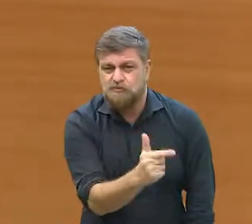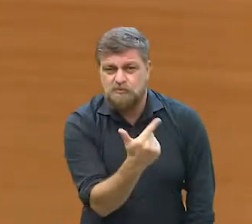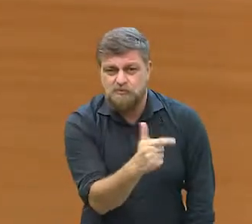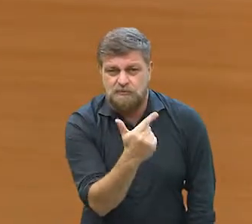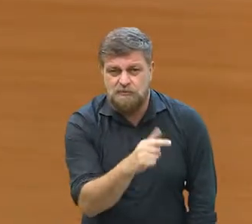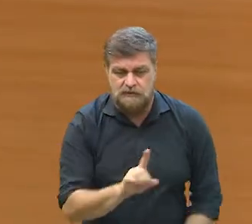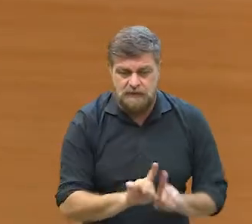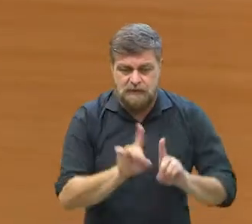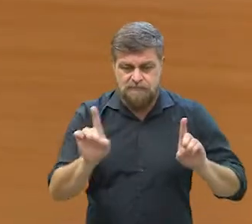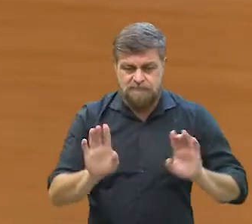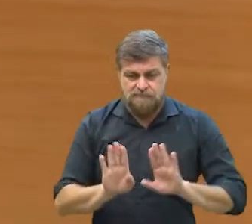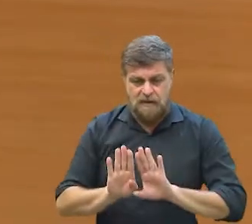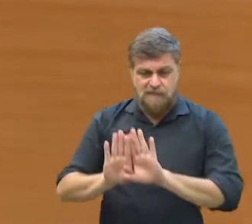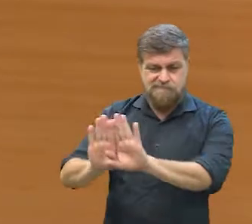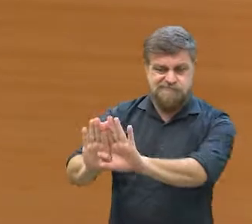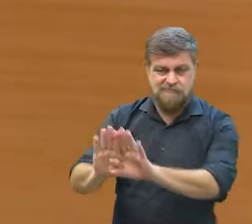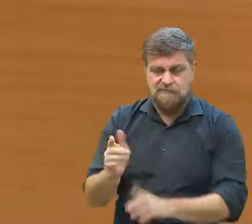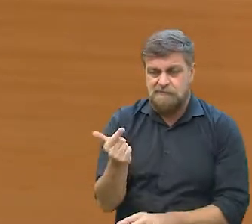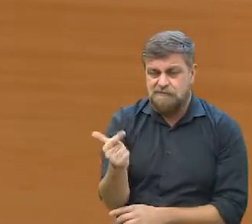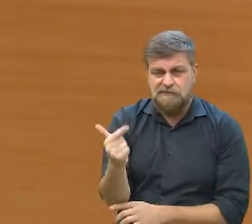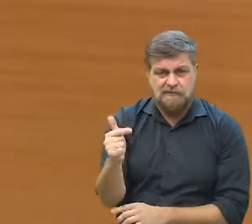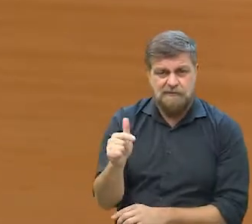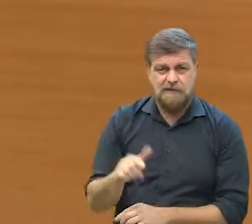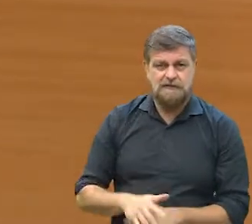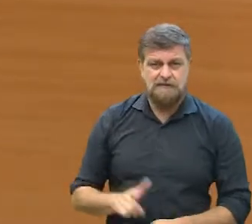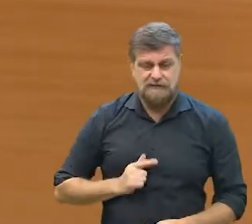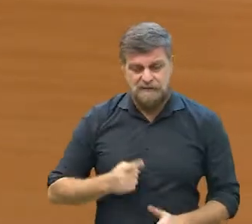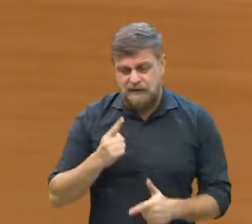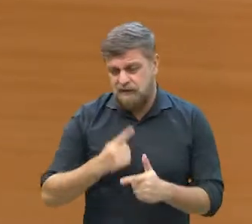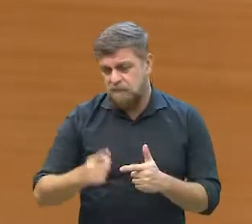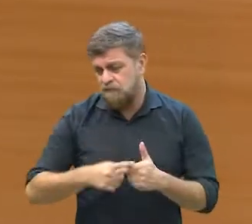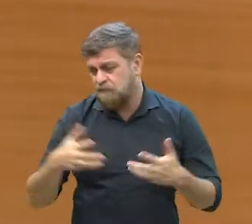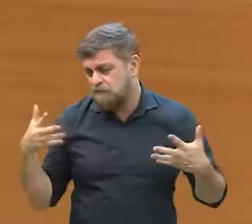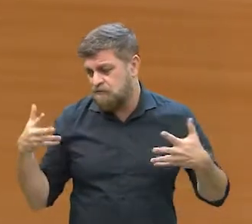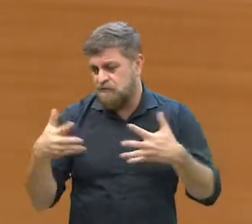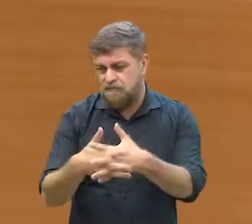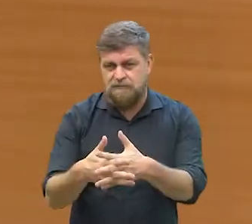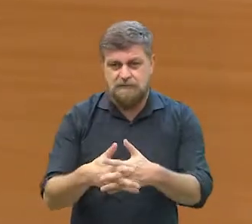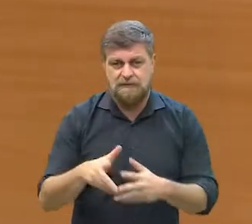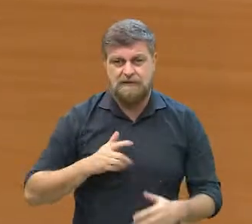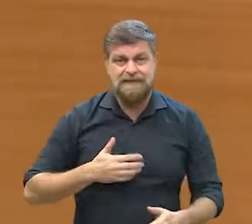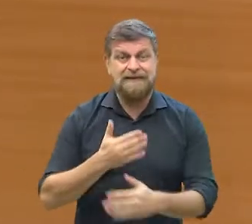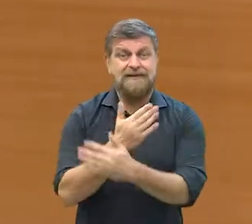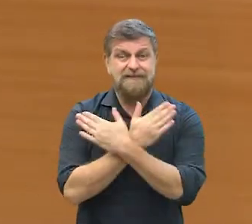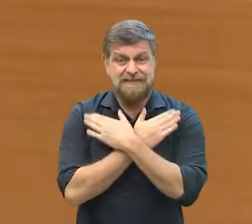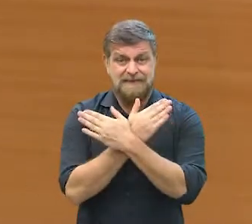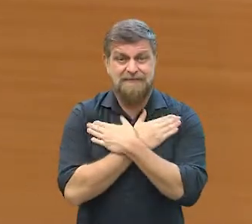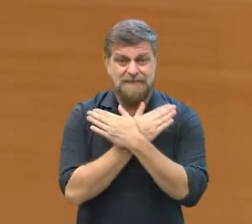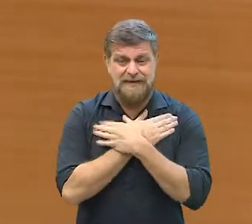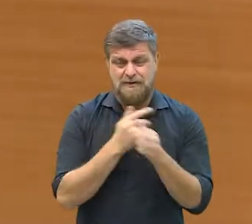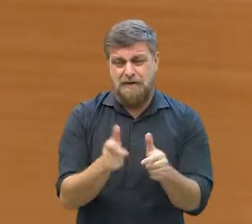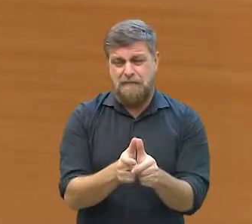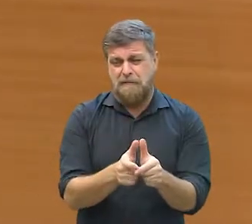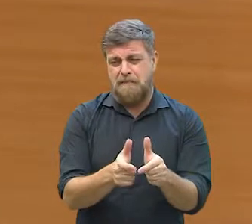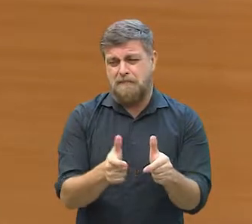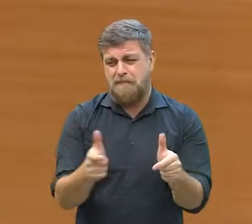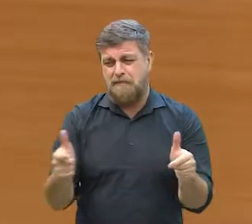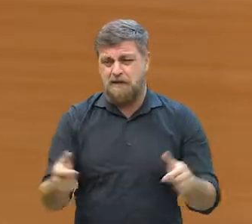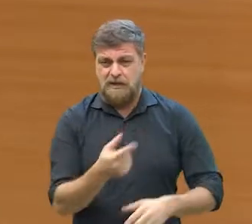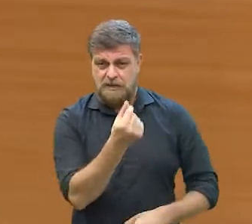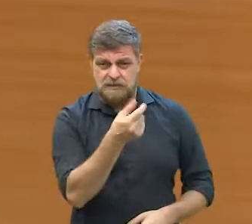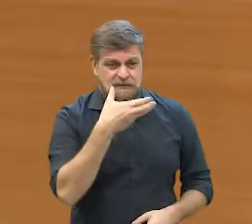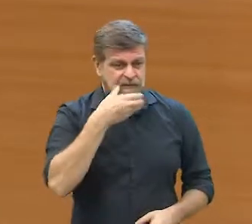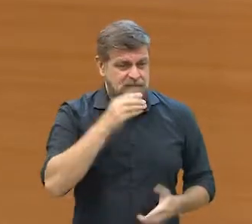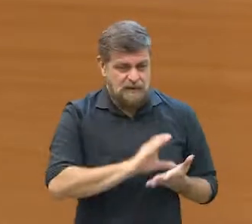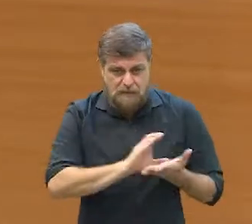garantir o isolamento social. Então, está uma situação dramática, né? E, ao mesmo tempo, o desemprego pegando. Com o fim do